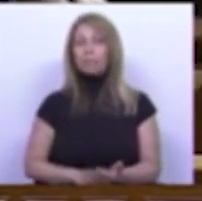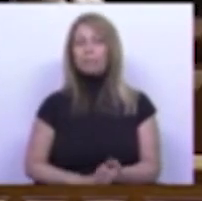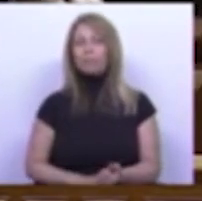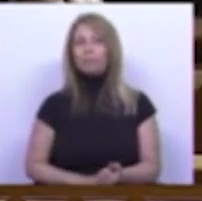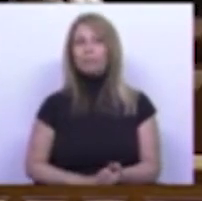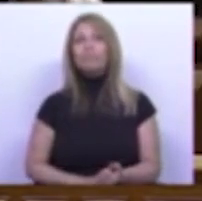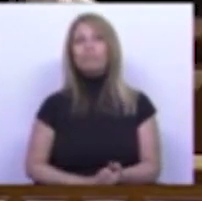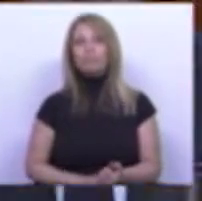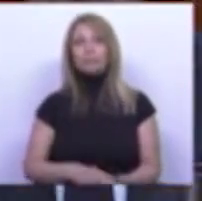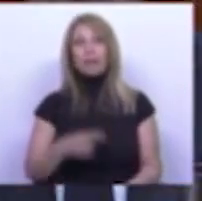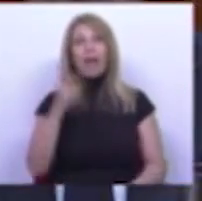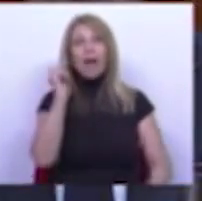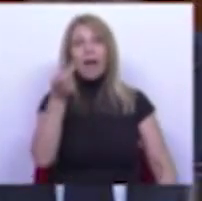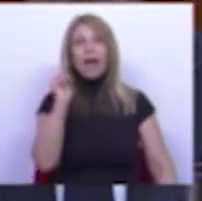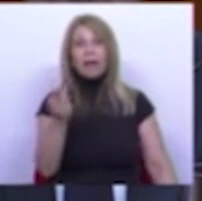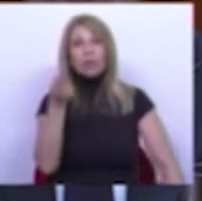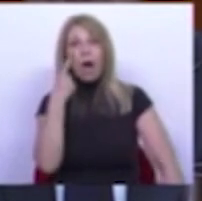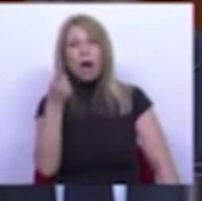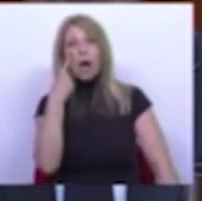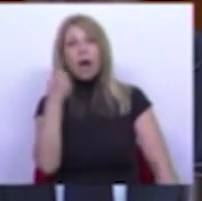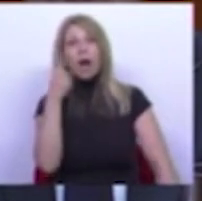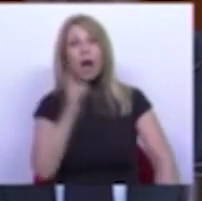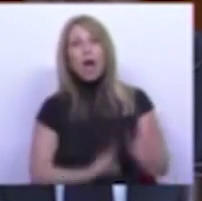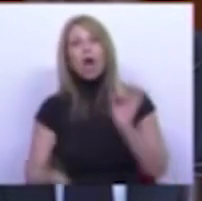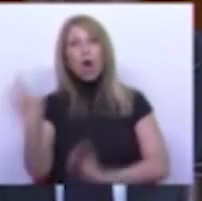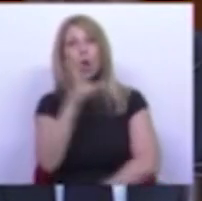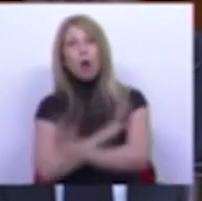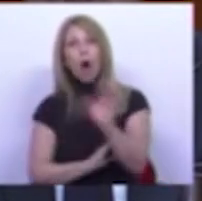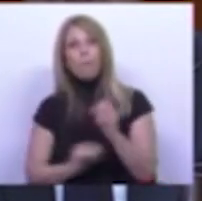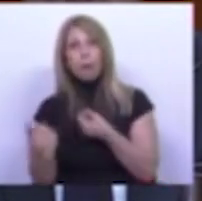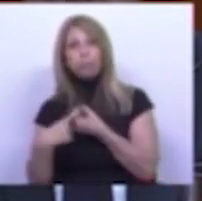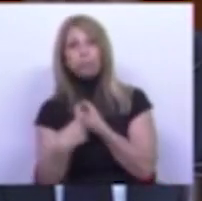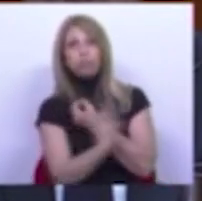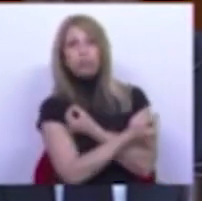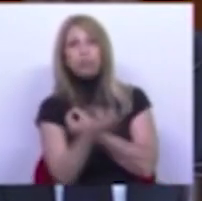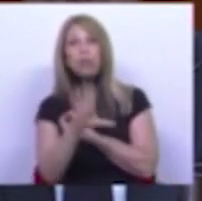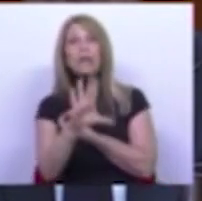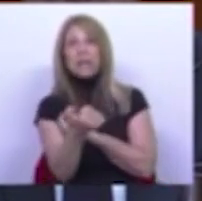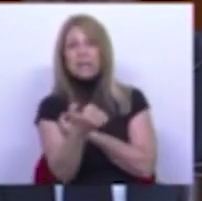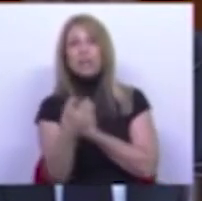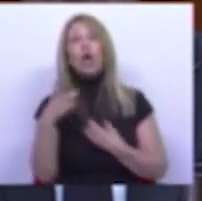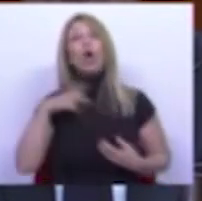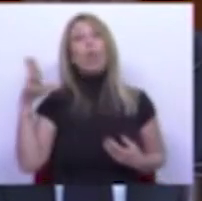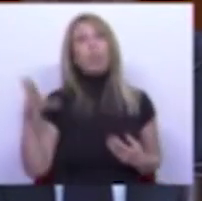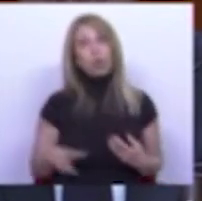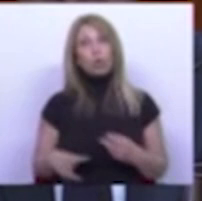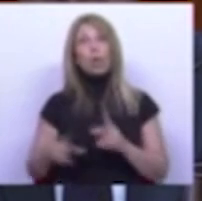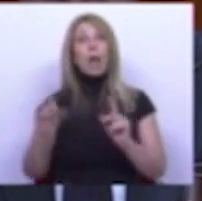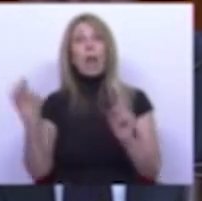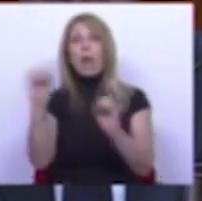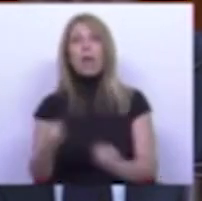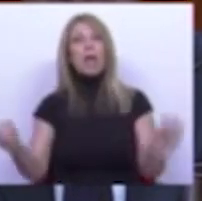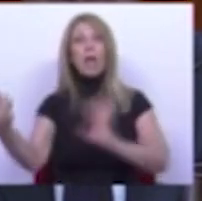que durante muitos anos quando a Europa era a 15 Portugal não era ultrapassado por ninguém porque estava na